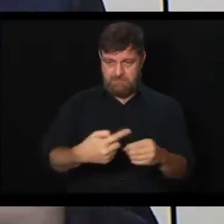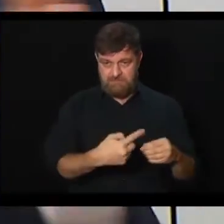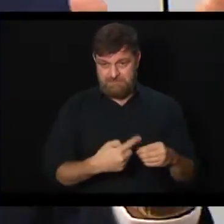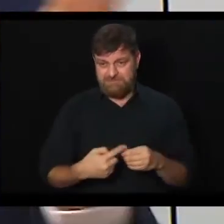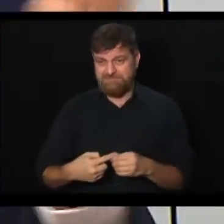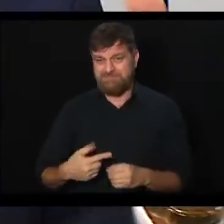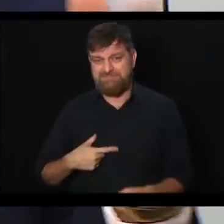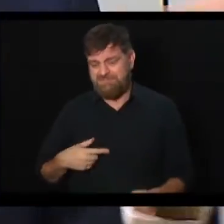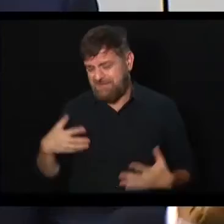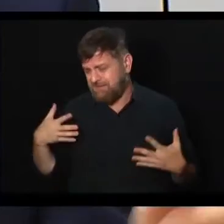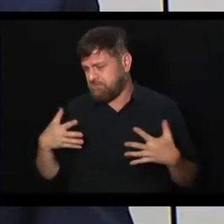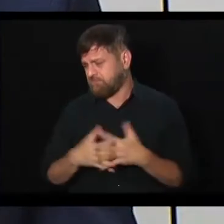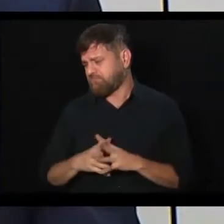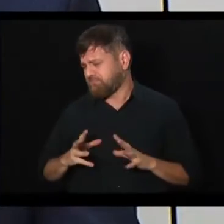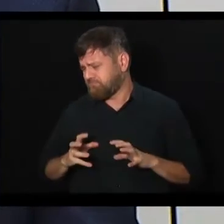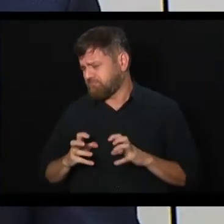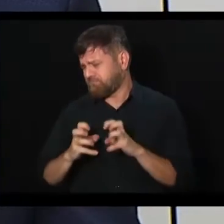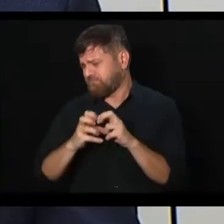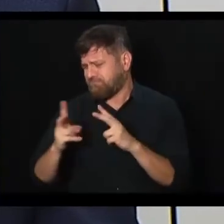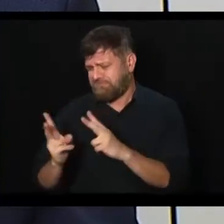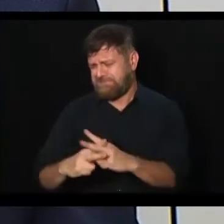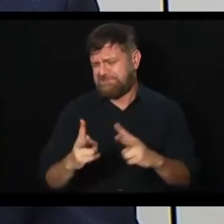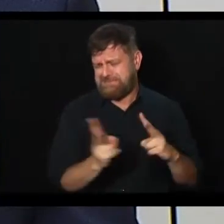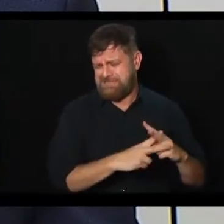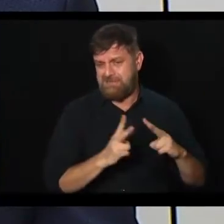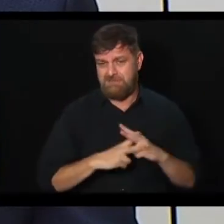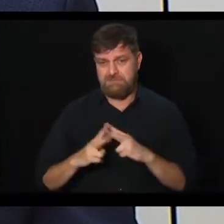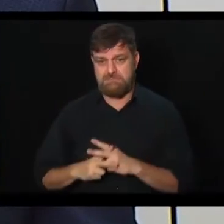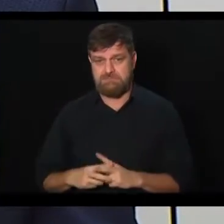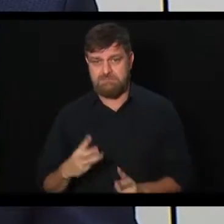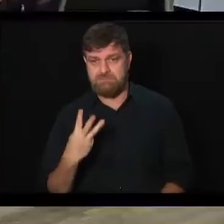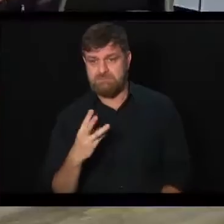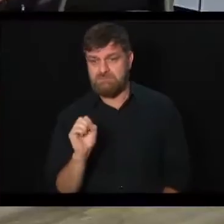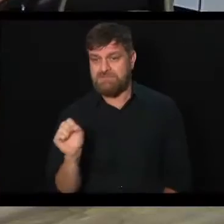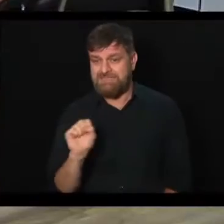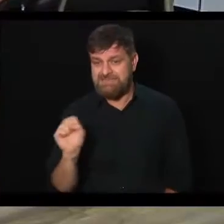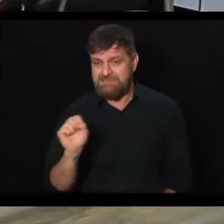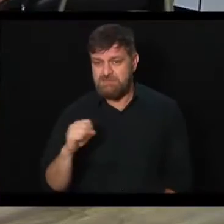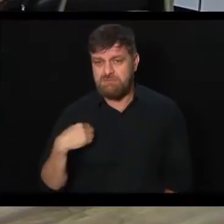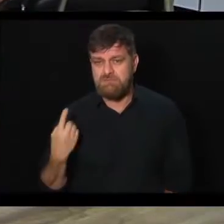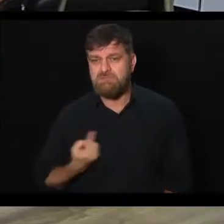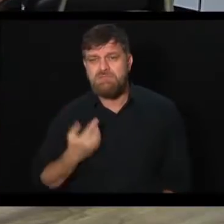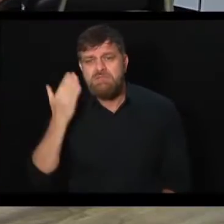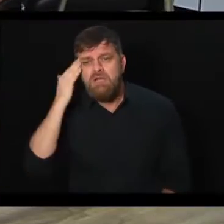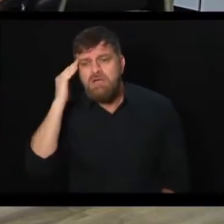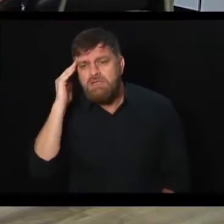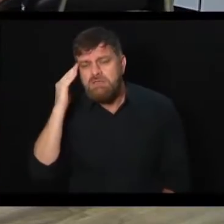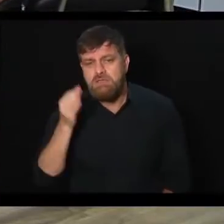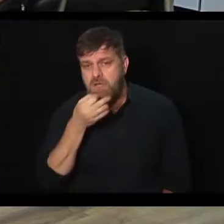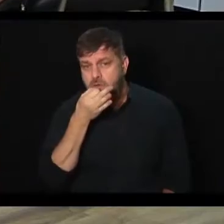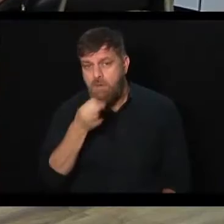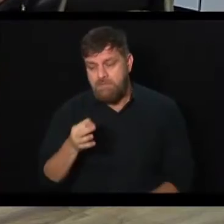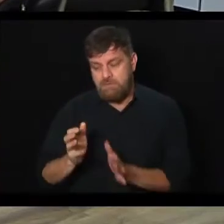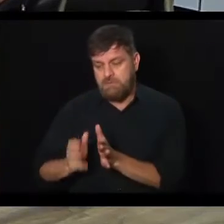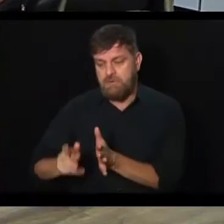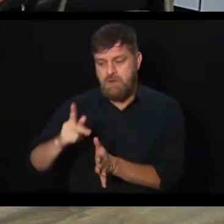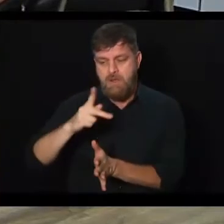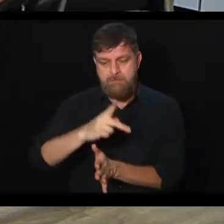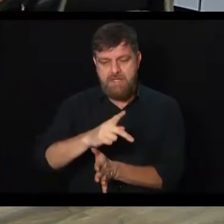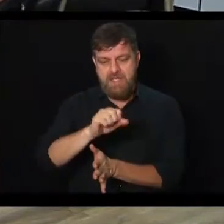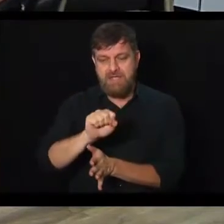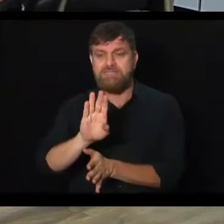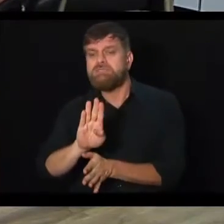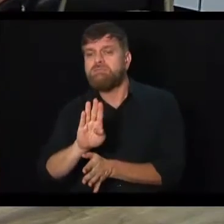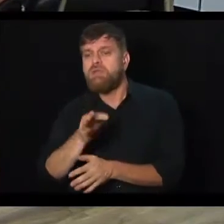imagina a briga e a guerra que ficará. Eu tenho 30 segundos só para eu entender a posição do PSB no Senado.